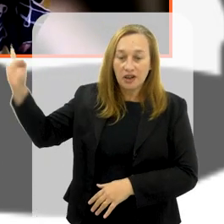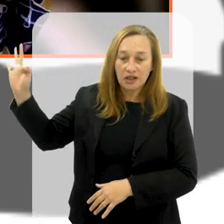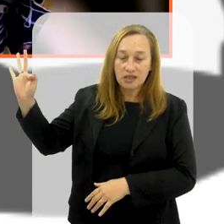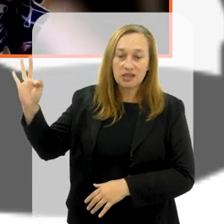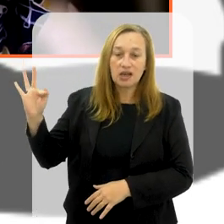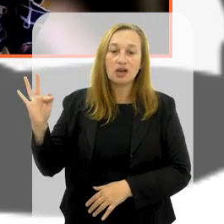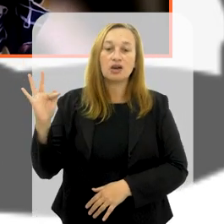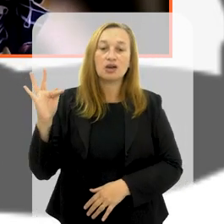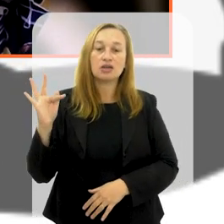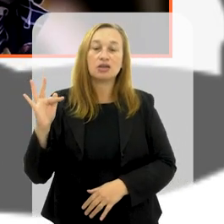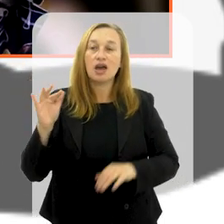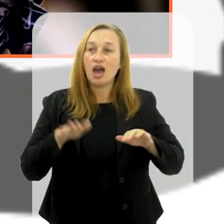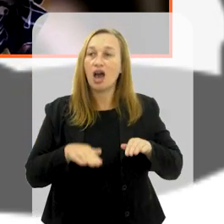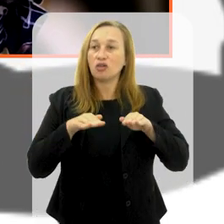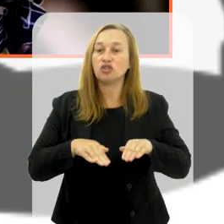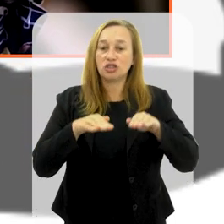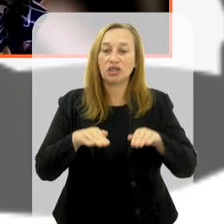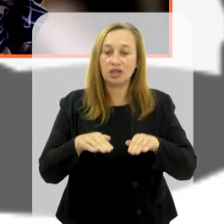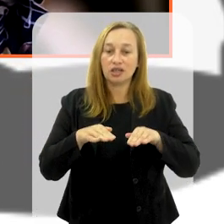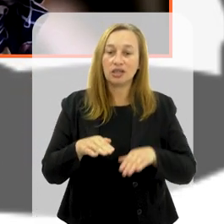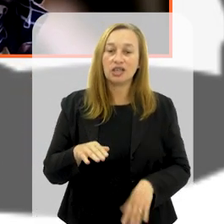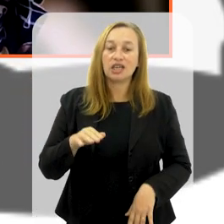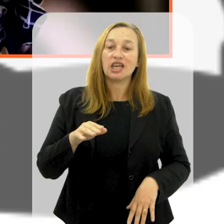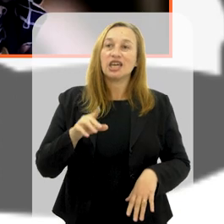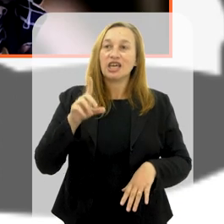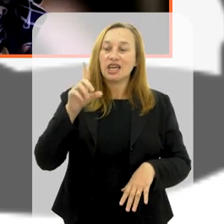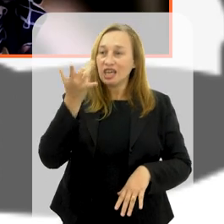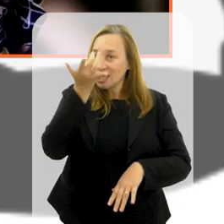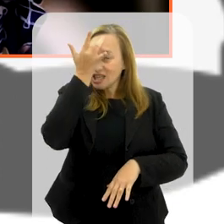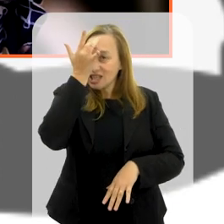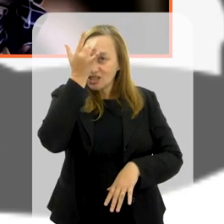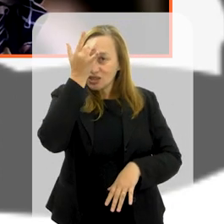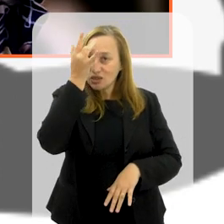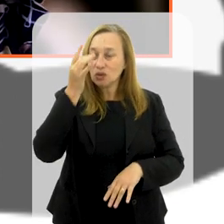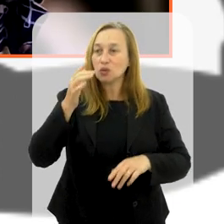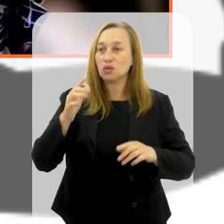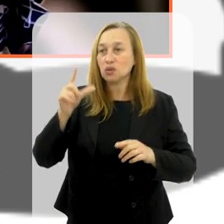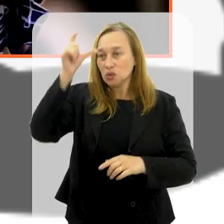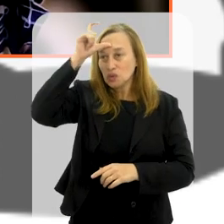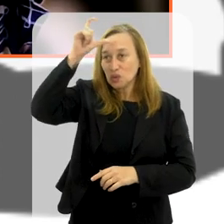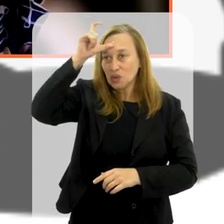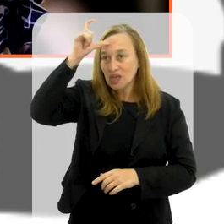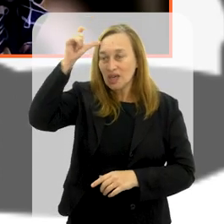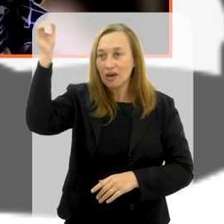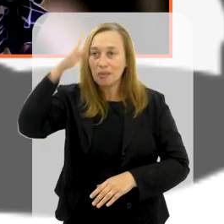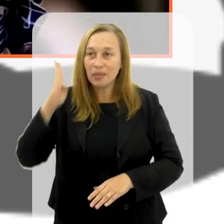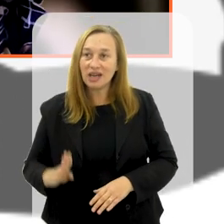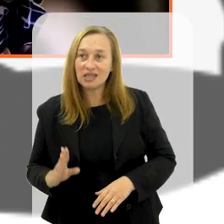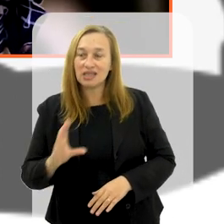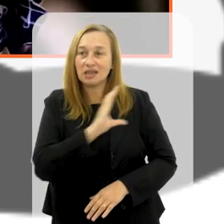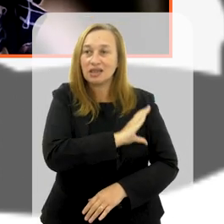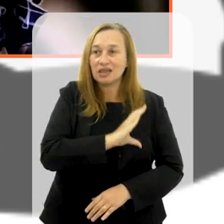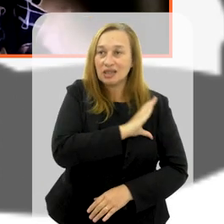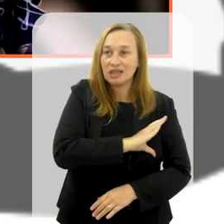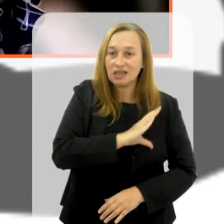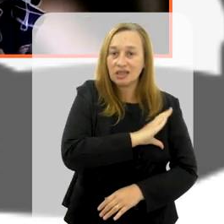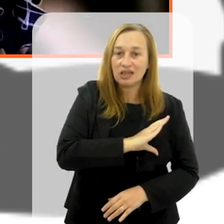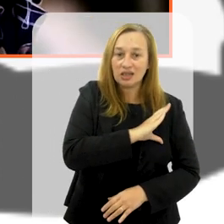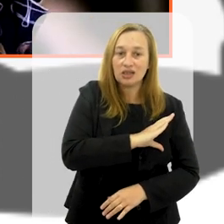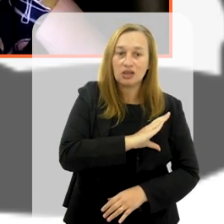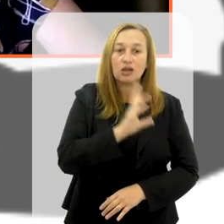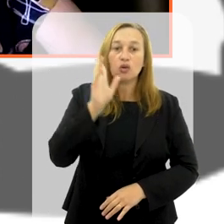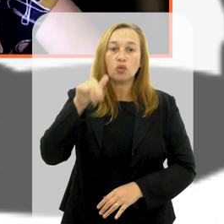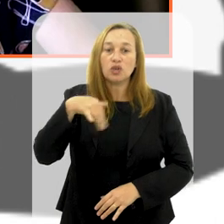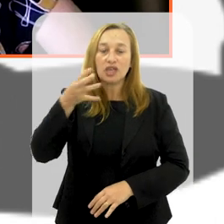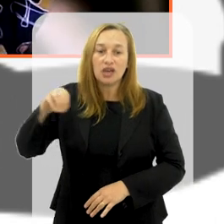França, Rússia, Austrália, Índia, Turquia, Brasil, Indonésia, Canadá,